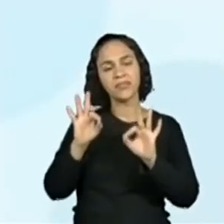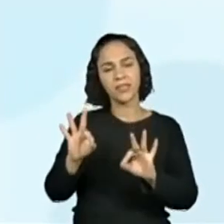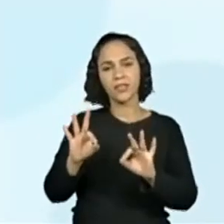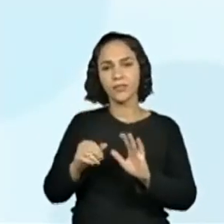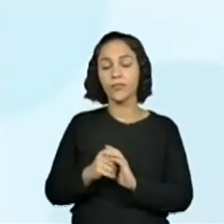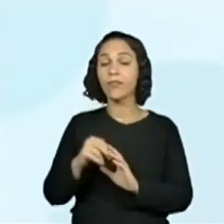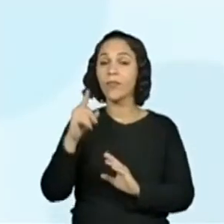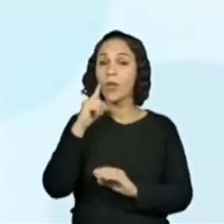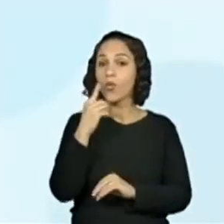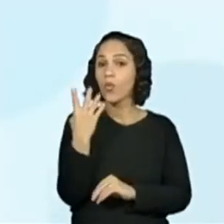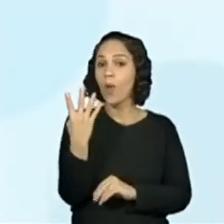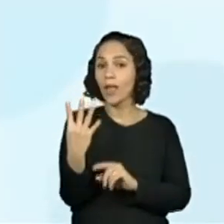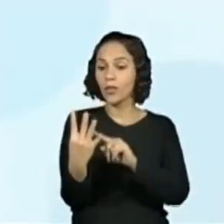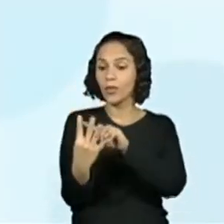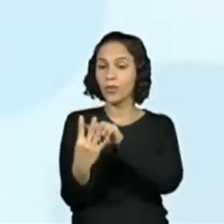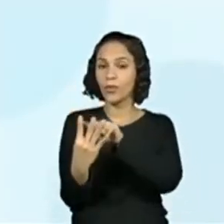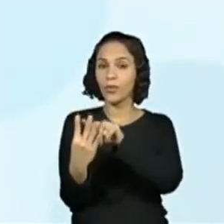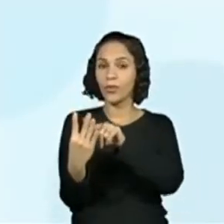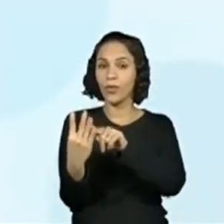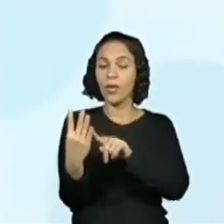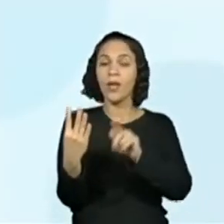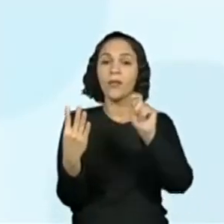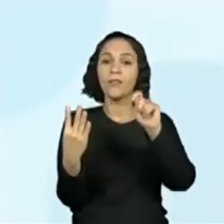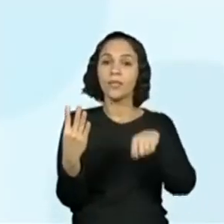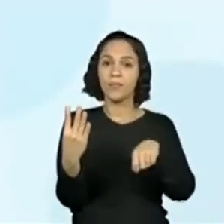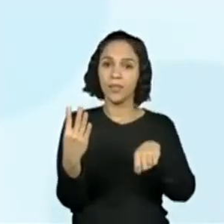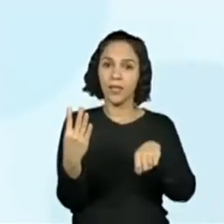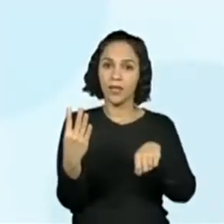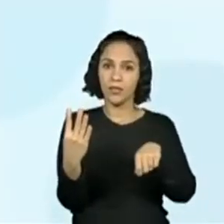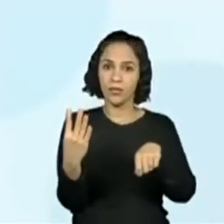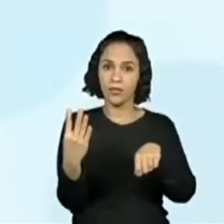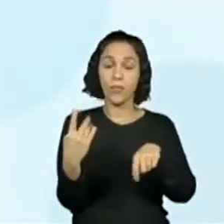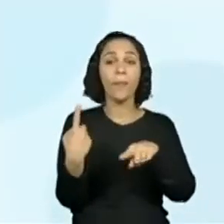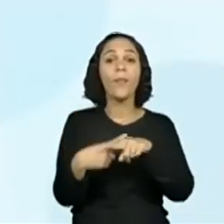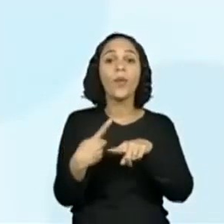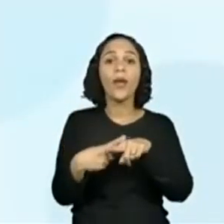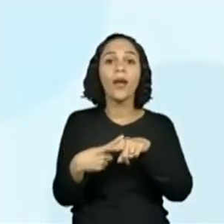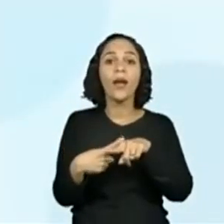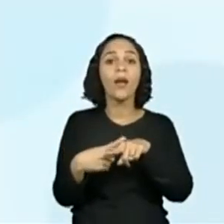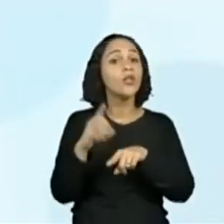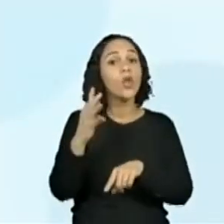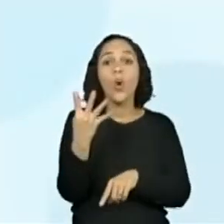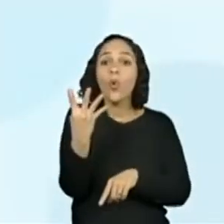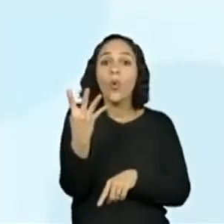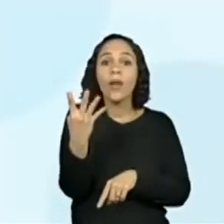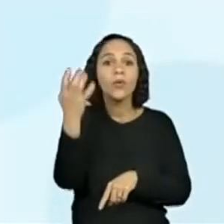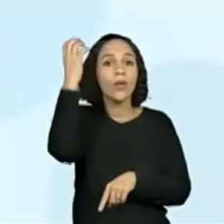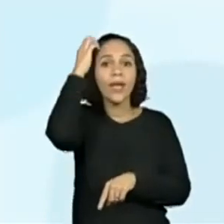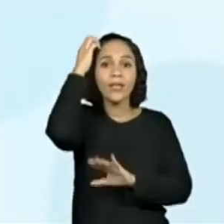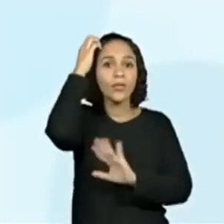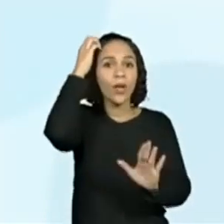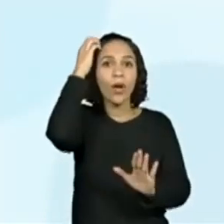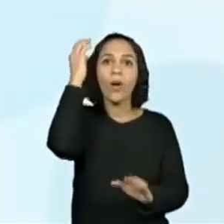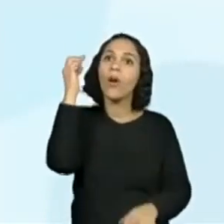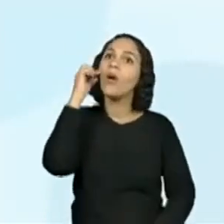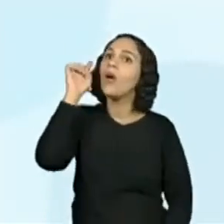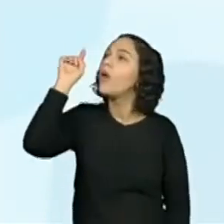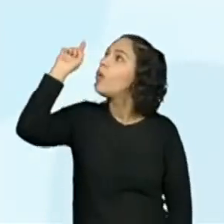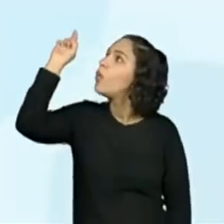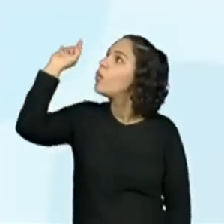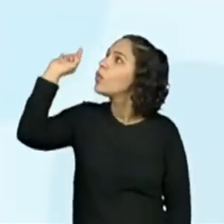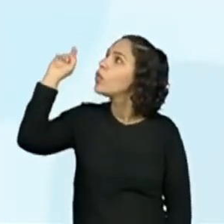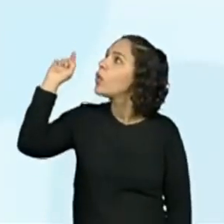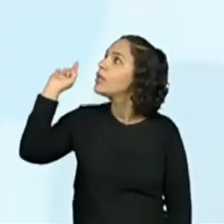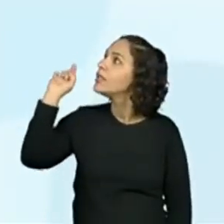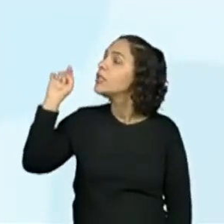quatro possibilidades em cinquenta e duas. Certo? Parabéns pra Camila e pra